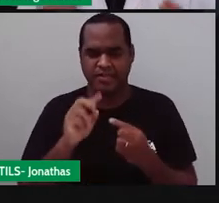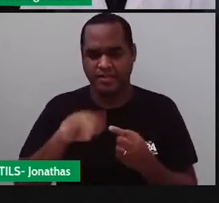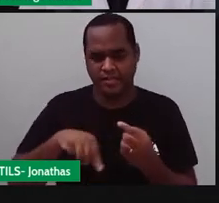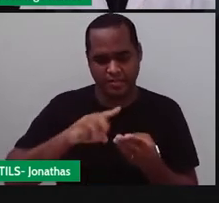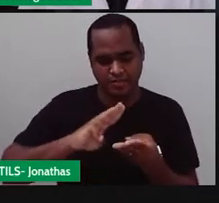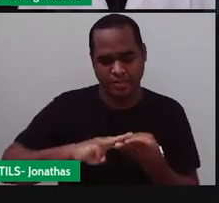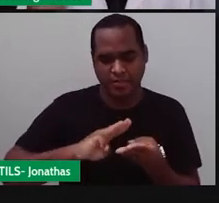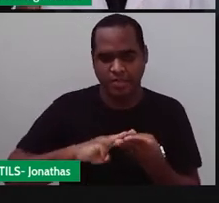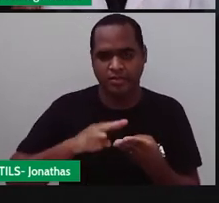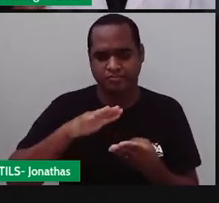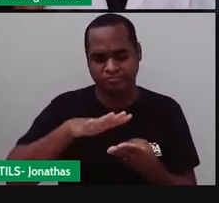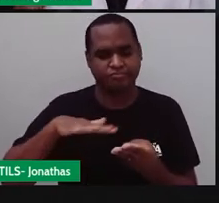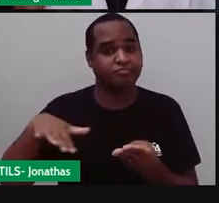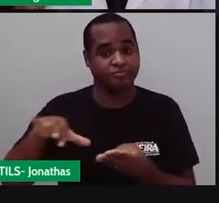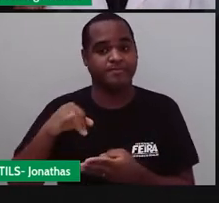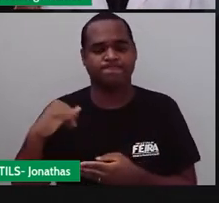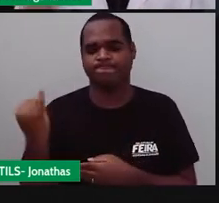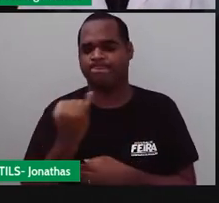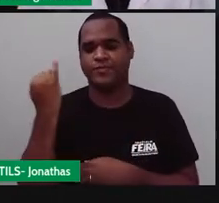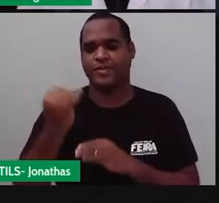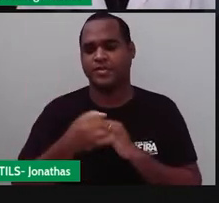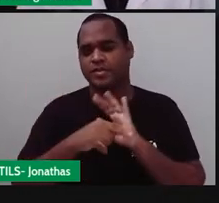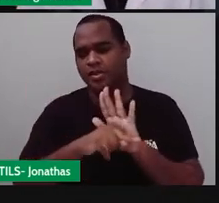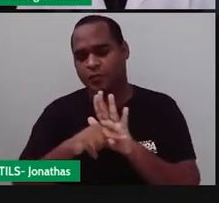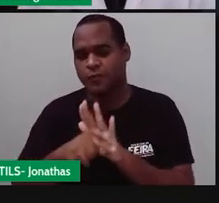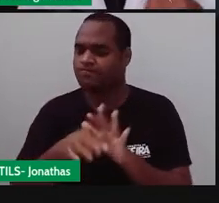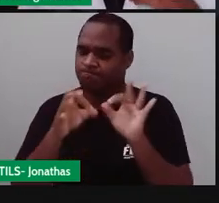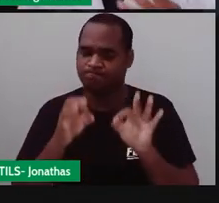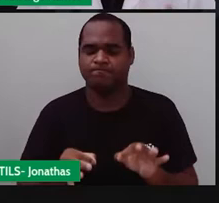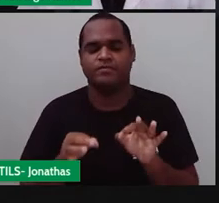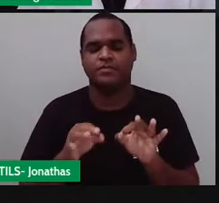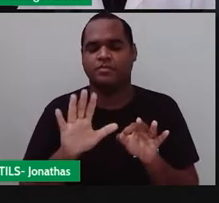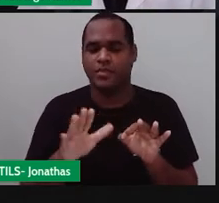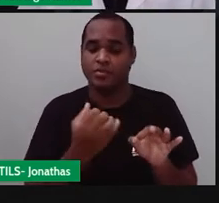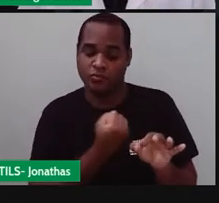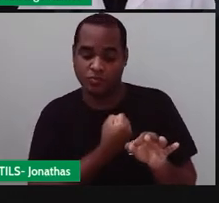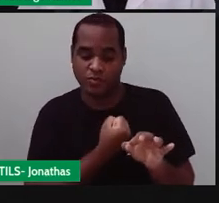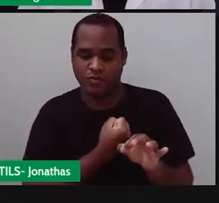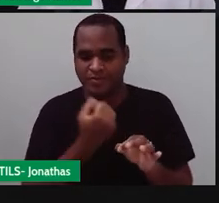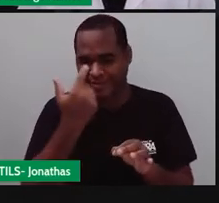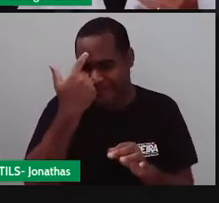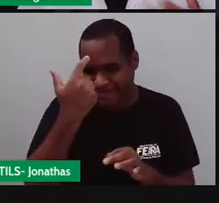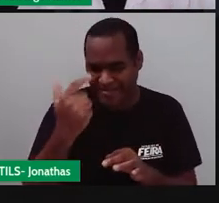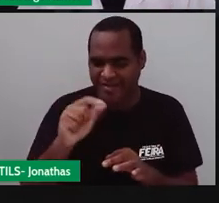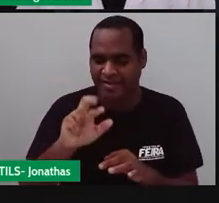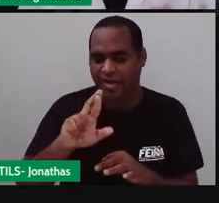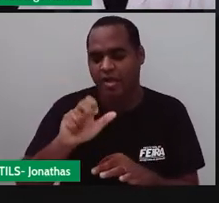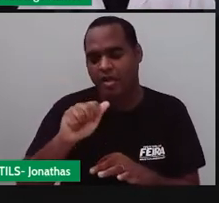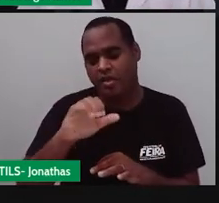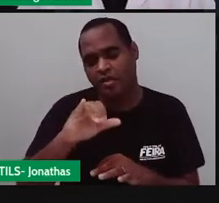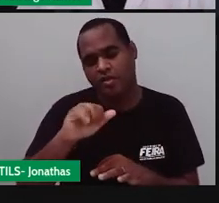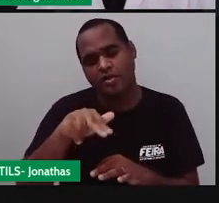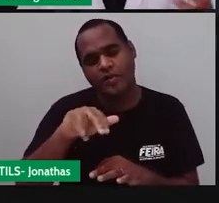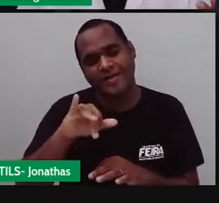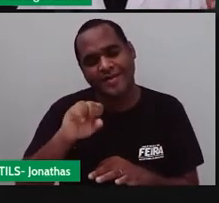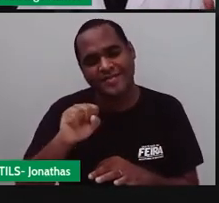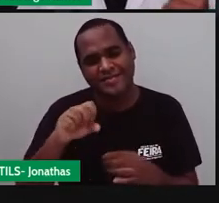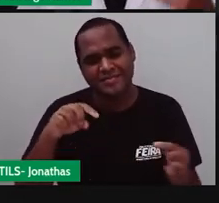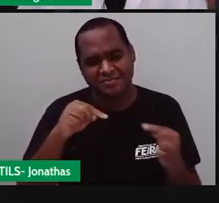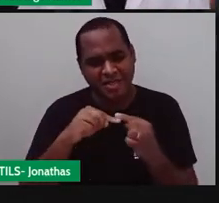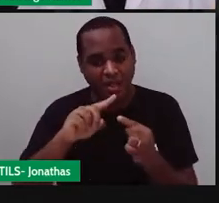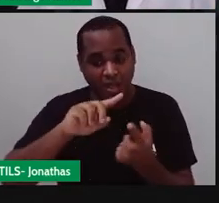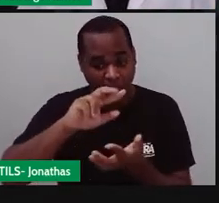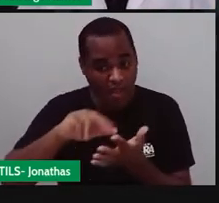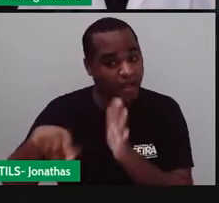que é muito importante para nós, certo? E os números racionais? Bom, eles sim, sei lá,